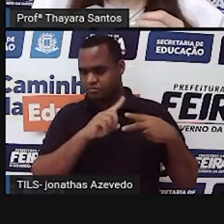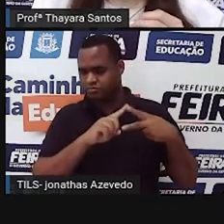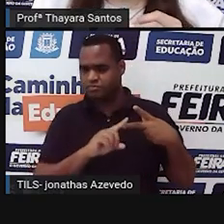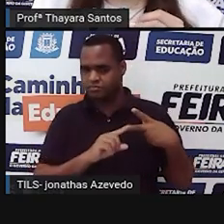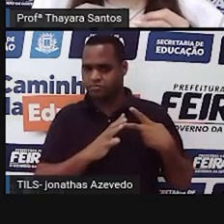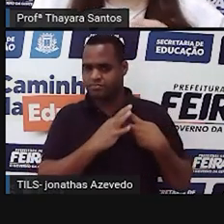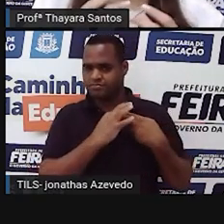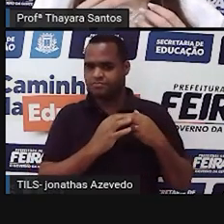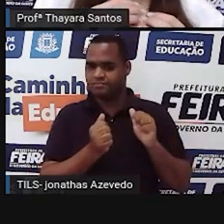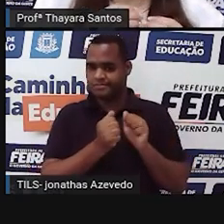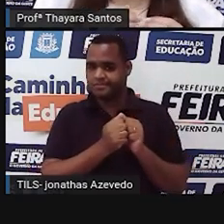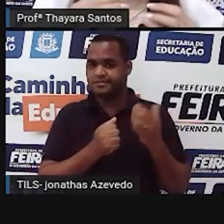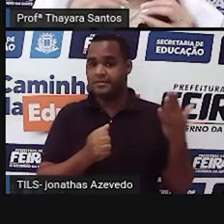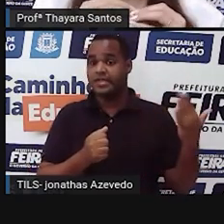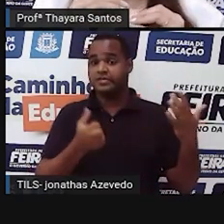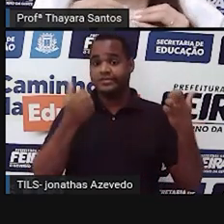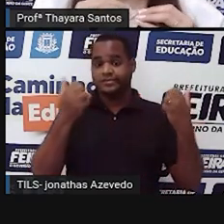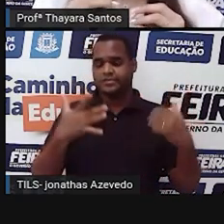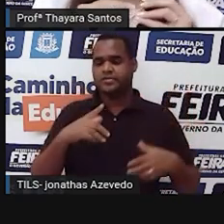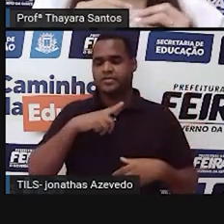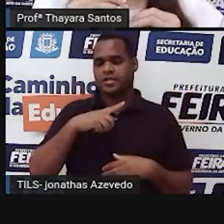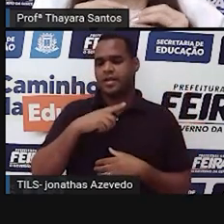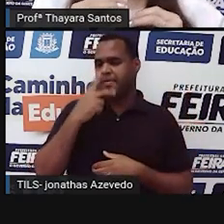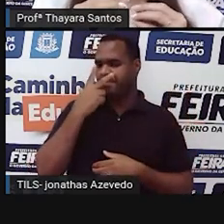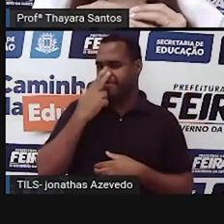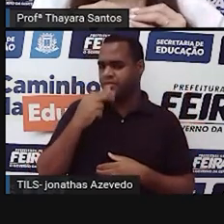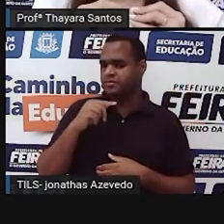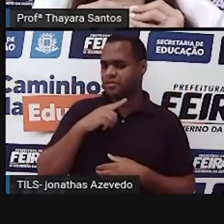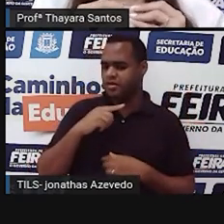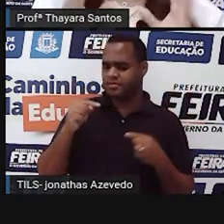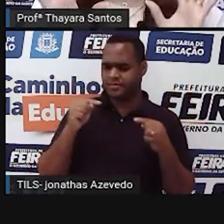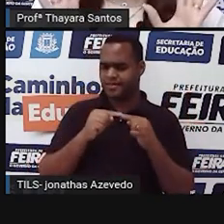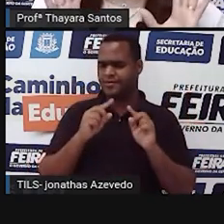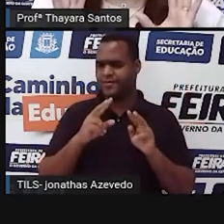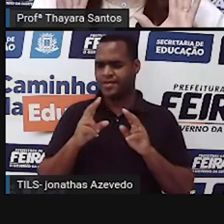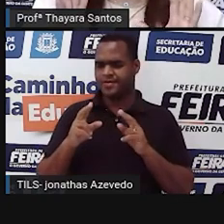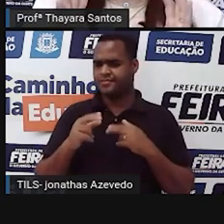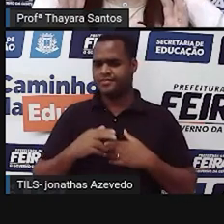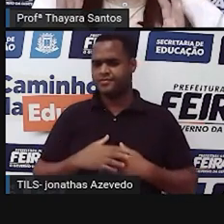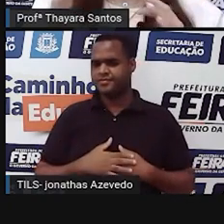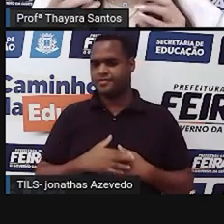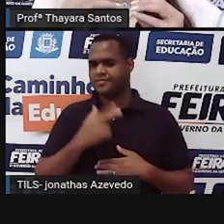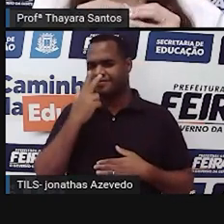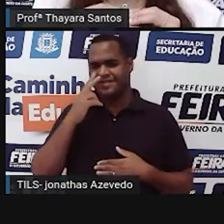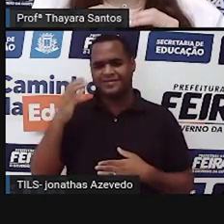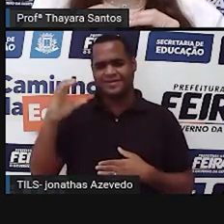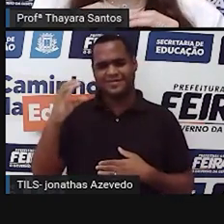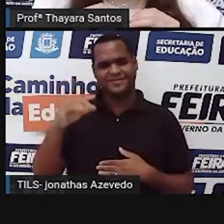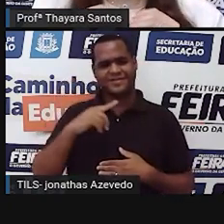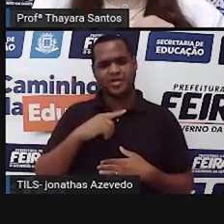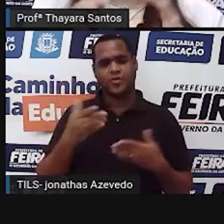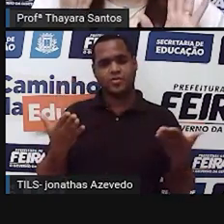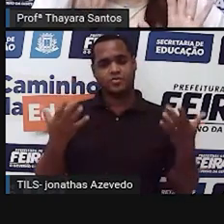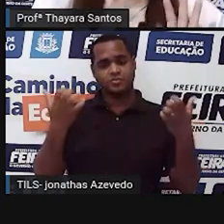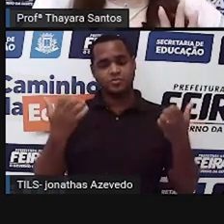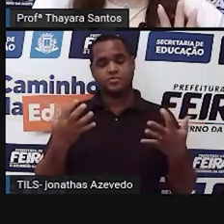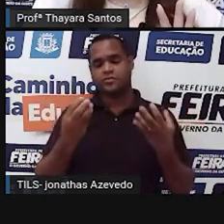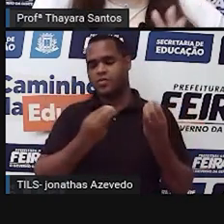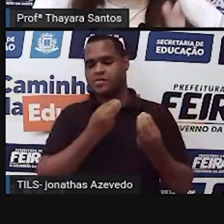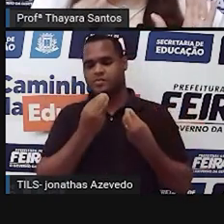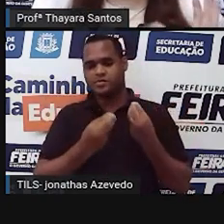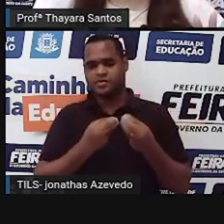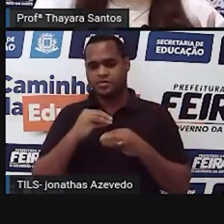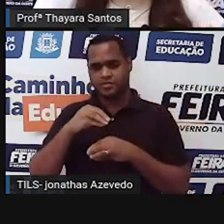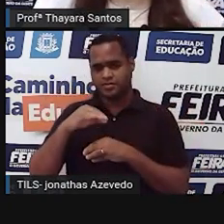Então, naquela época, elas eram tidas como sendo a mesma coisa. Então, as duas seriam ciência. Mas hoje a gente vai descobrir aqui se a